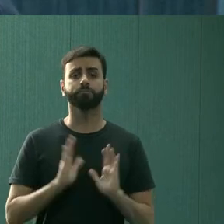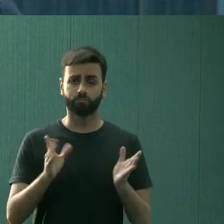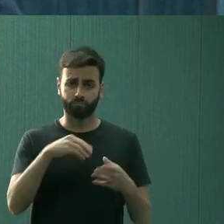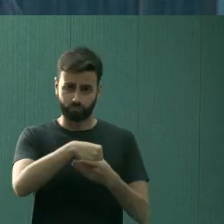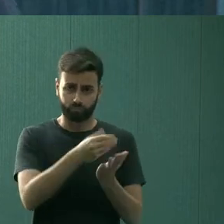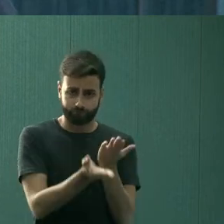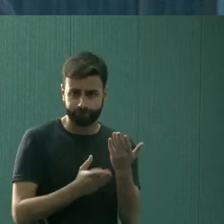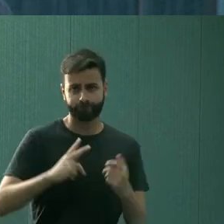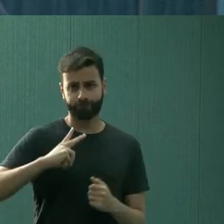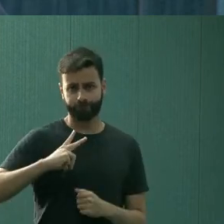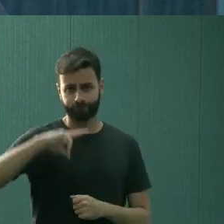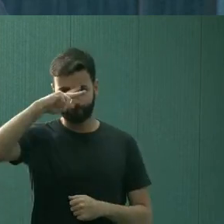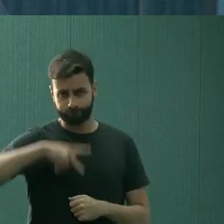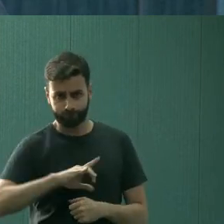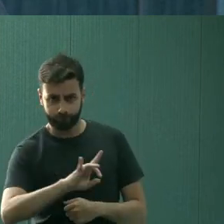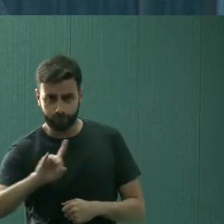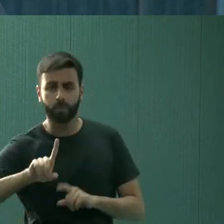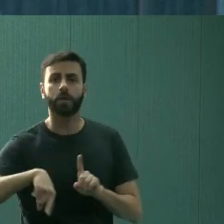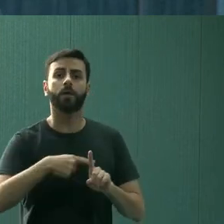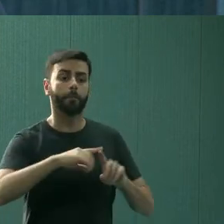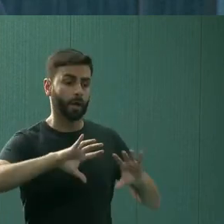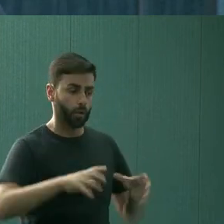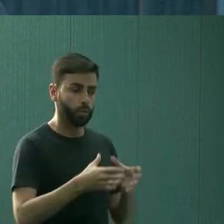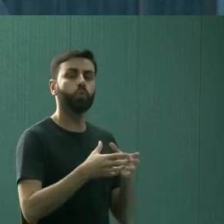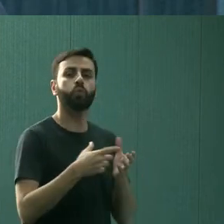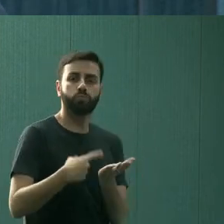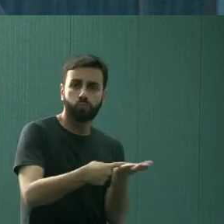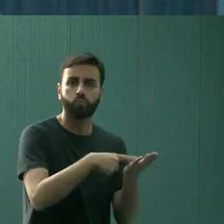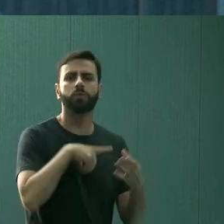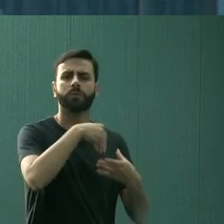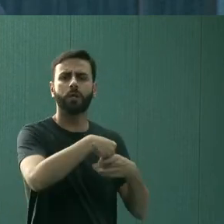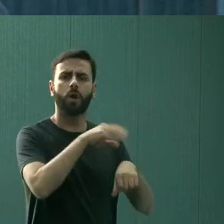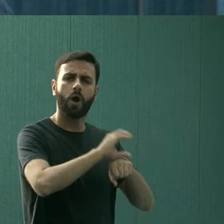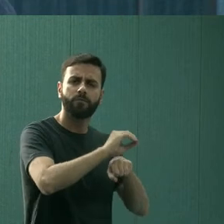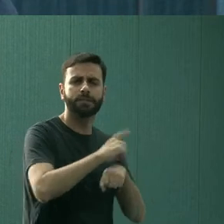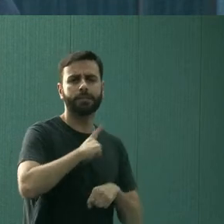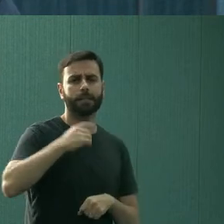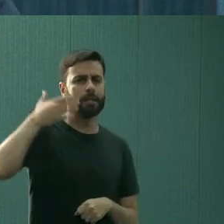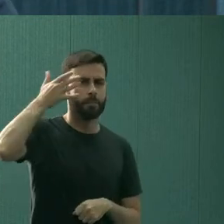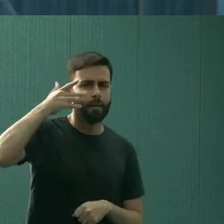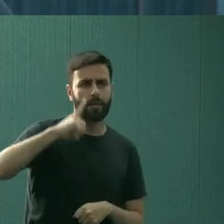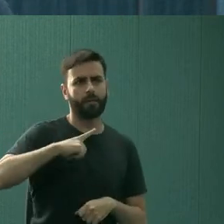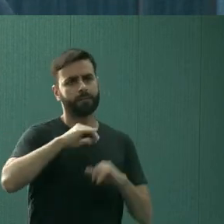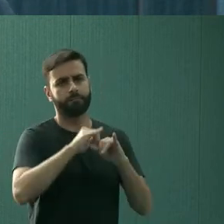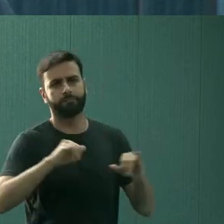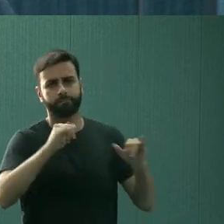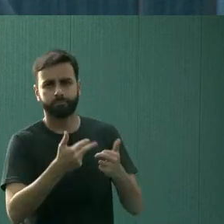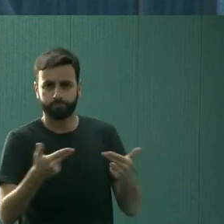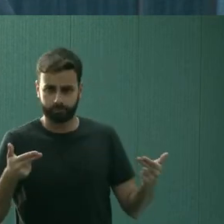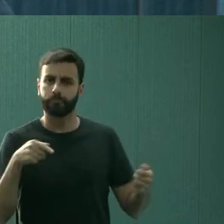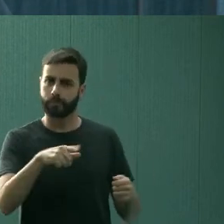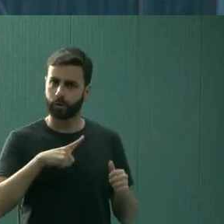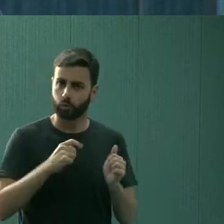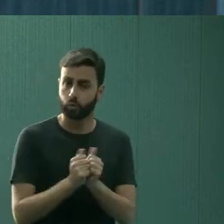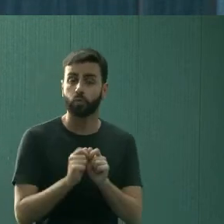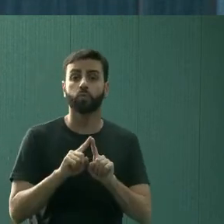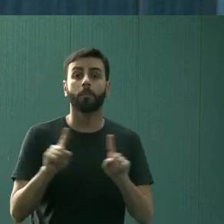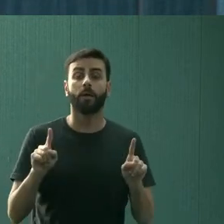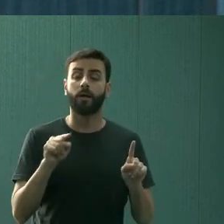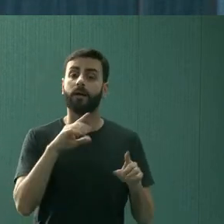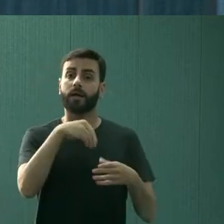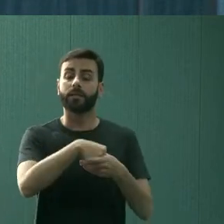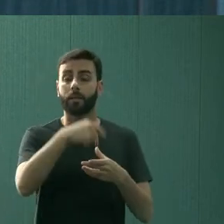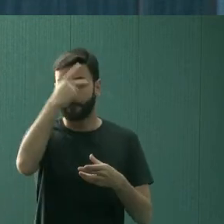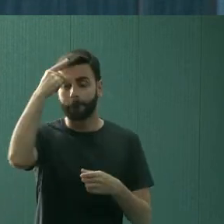faz atendimentos individuais e atividades coletivas, como oficinas, palestras, campanhas, uma série de coisas. Mas a gente tem...